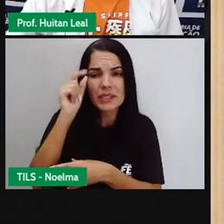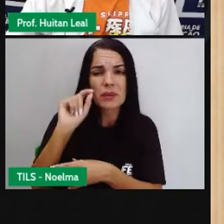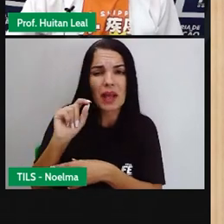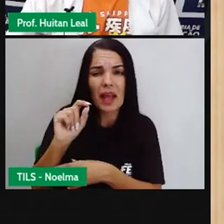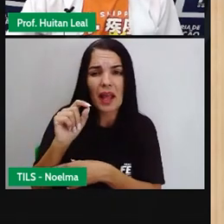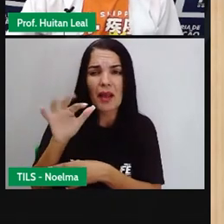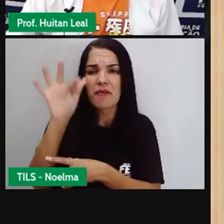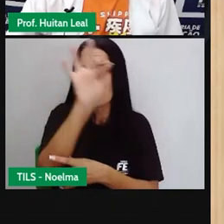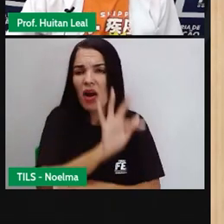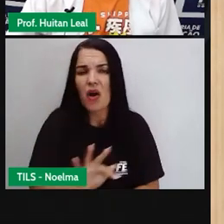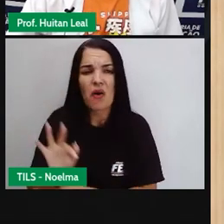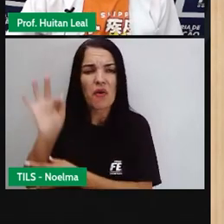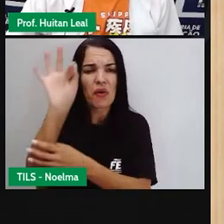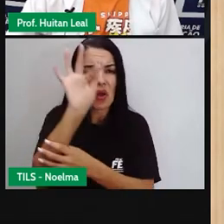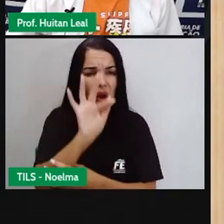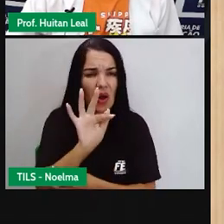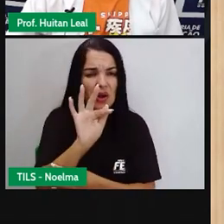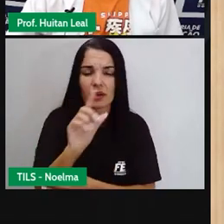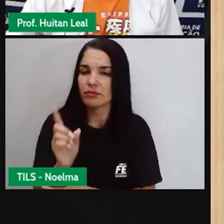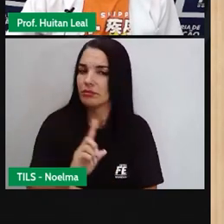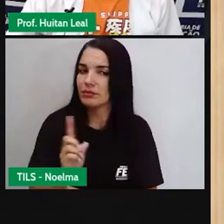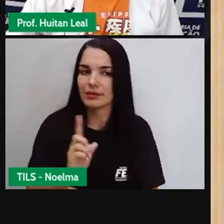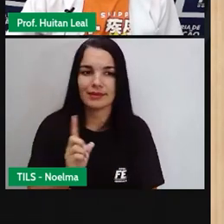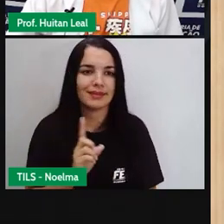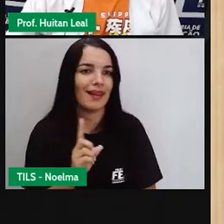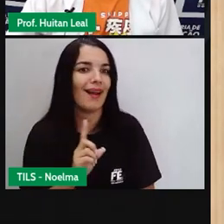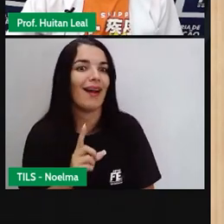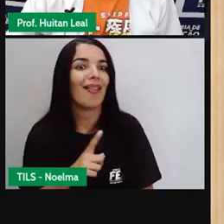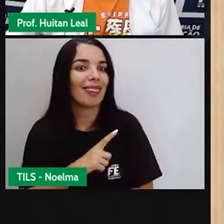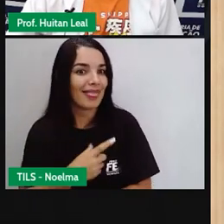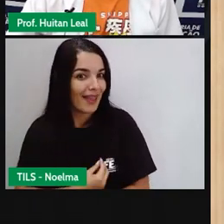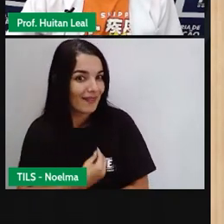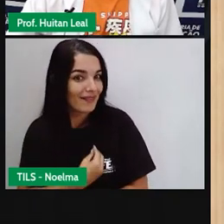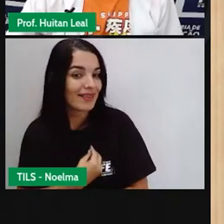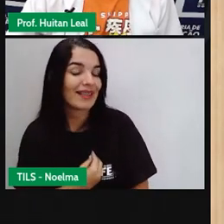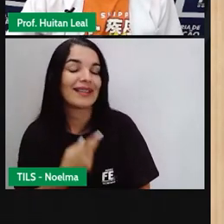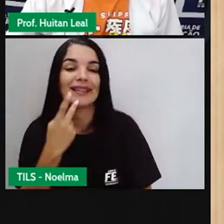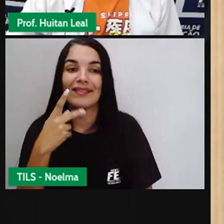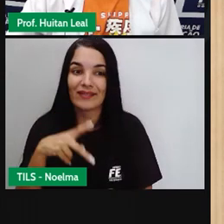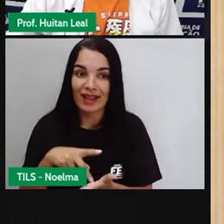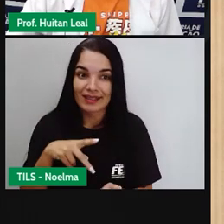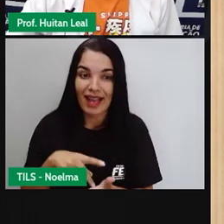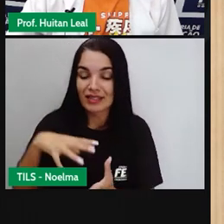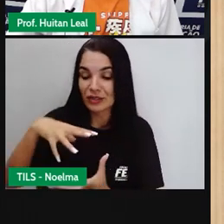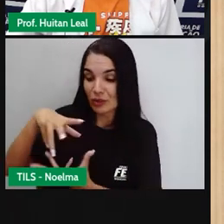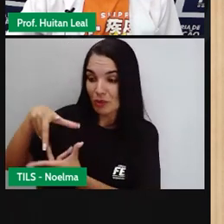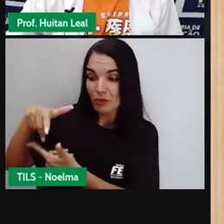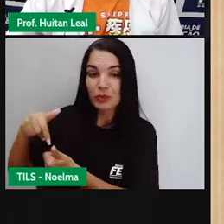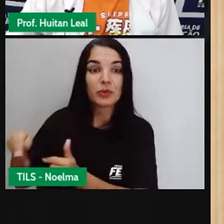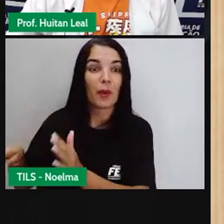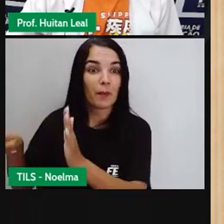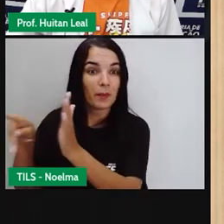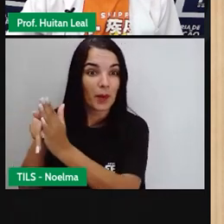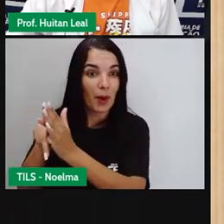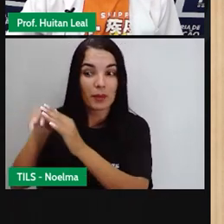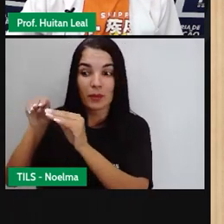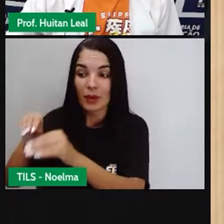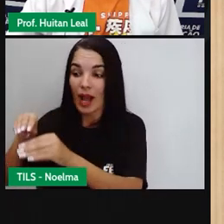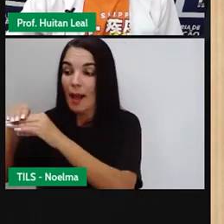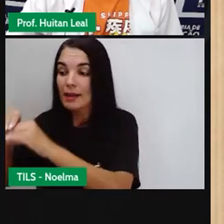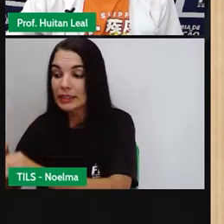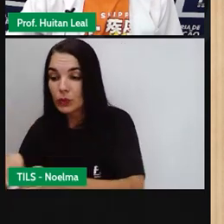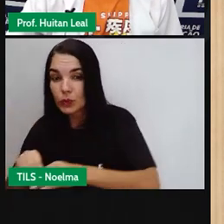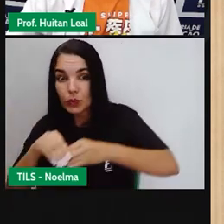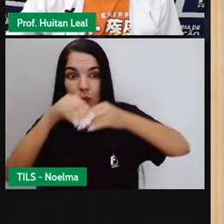folclórica, coisa que ele não é, mas que ganhou o mundo, tem saído do seu ambiente e feito novas